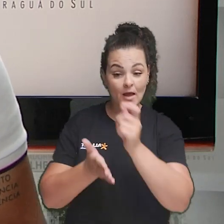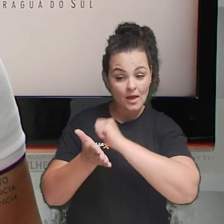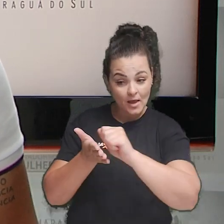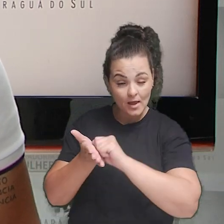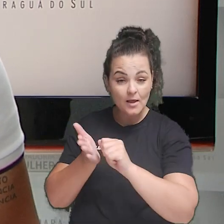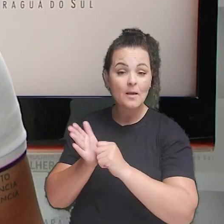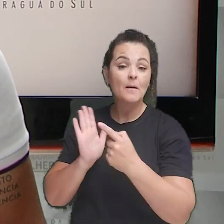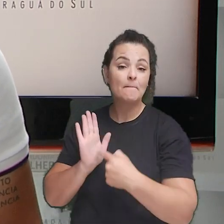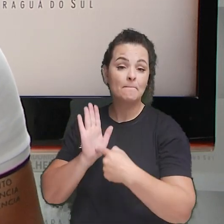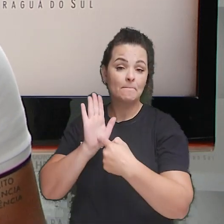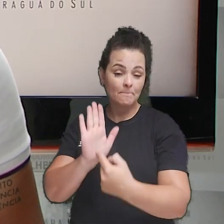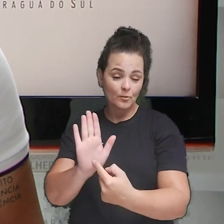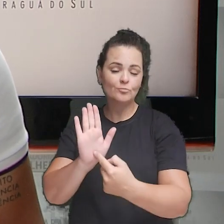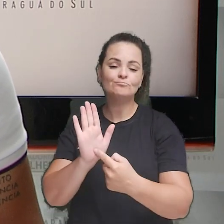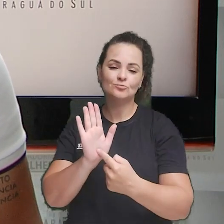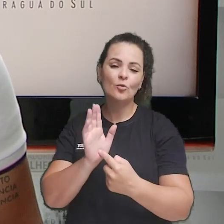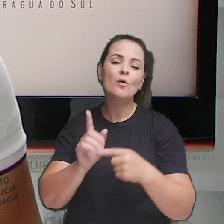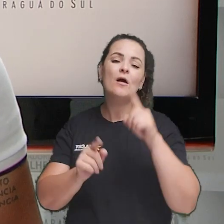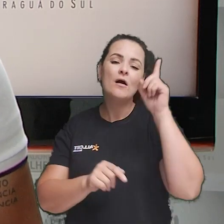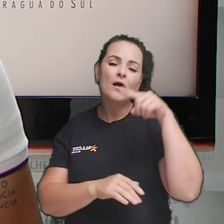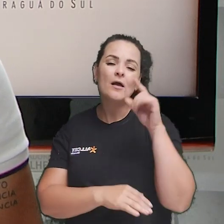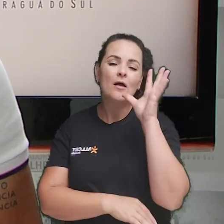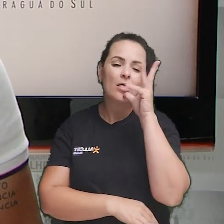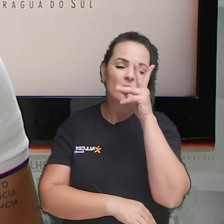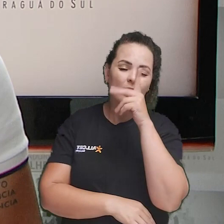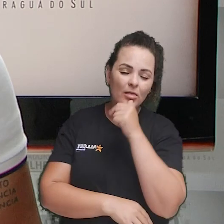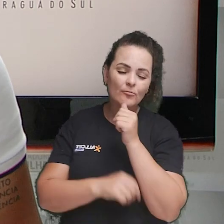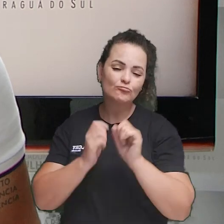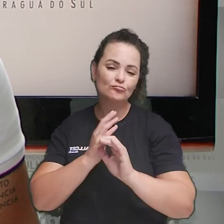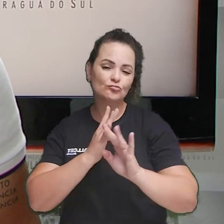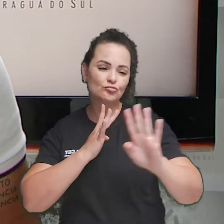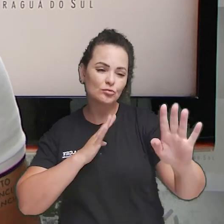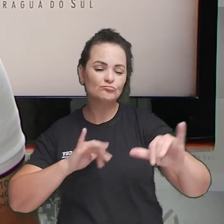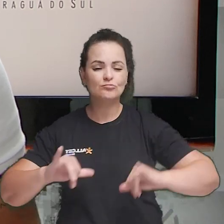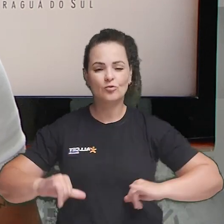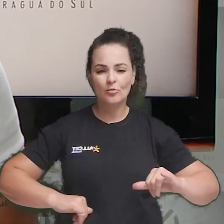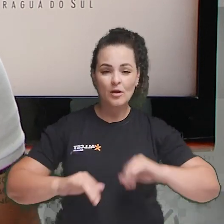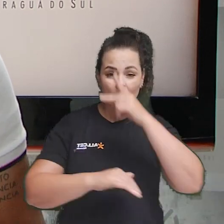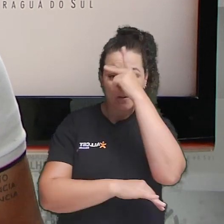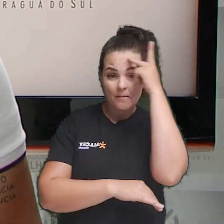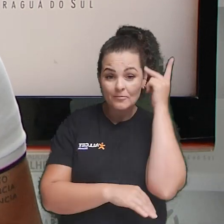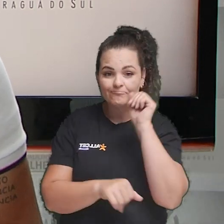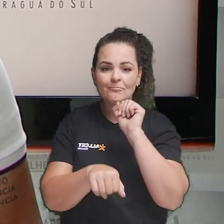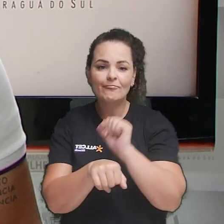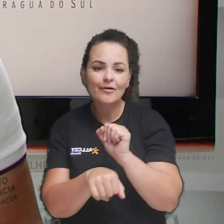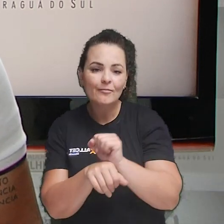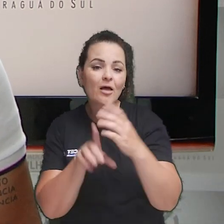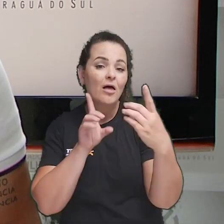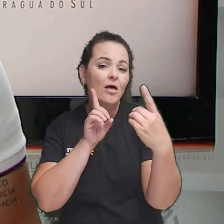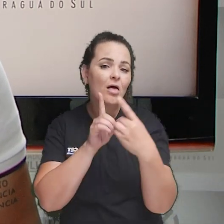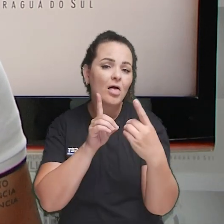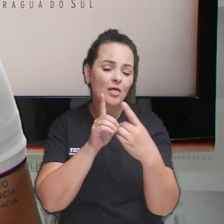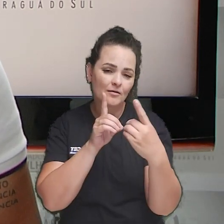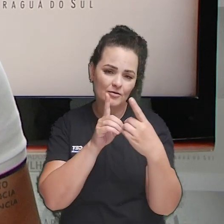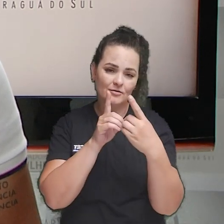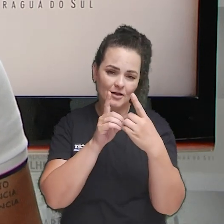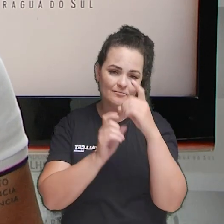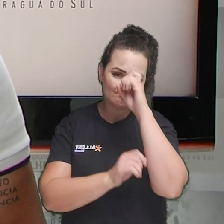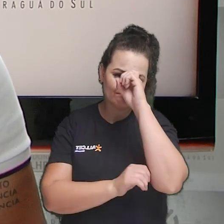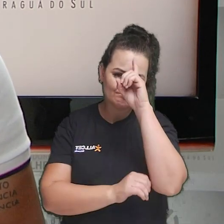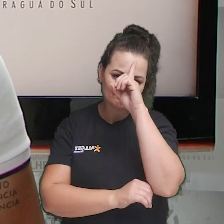autores da matéria, o longo tempo de espera é um dos principais sofrimentos enfrentados pelas pessoas que aguardam